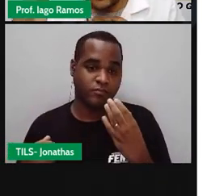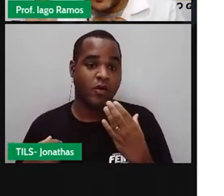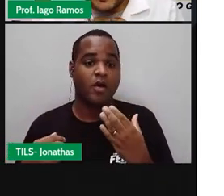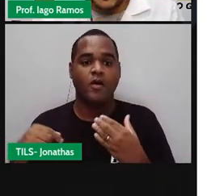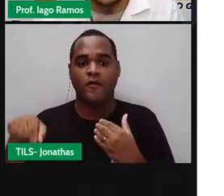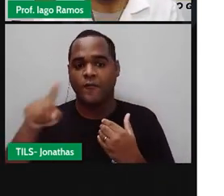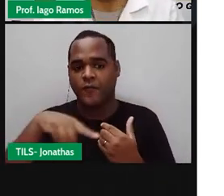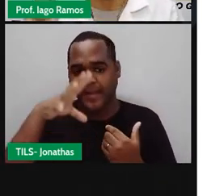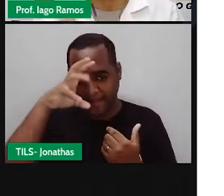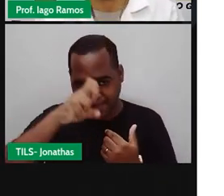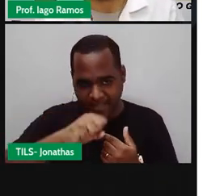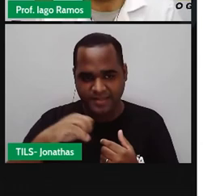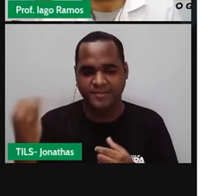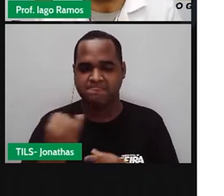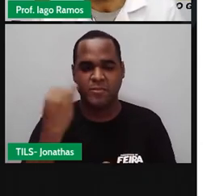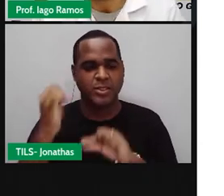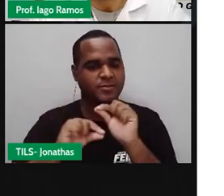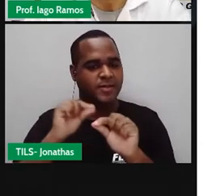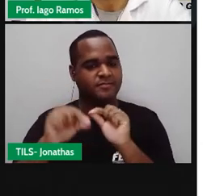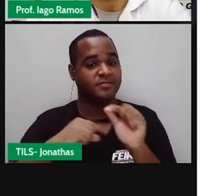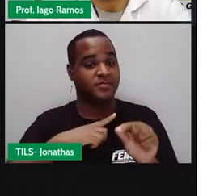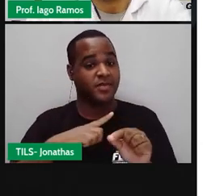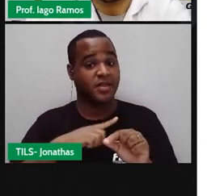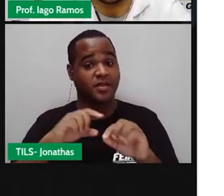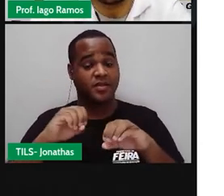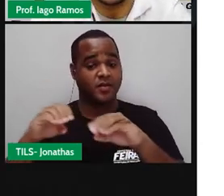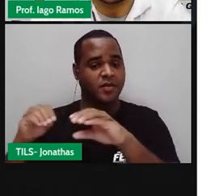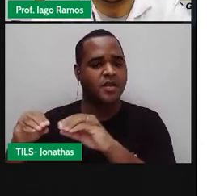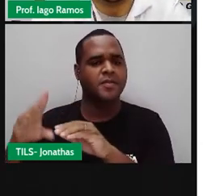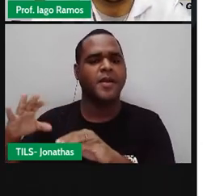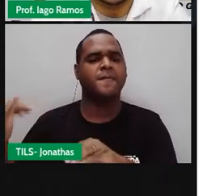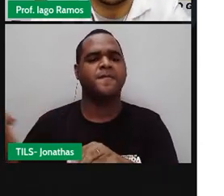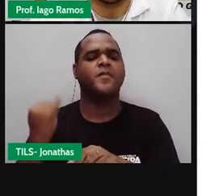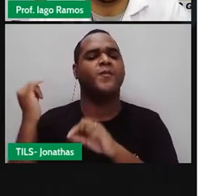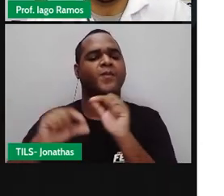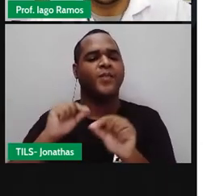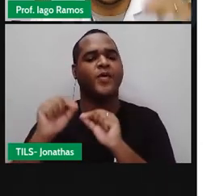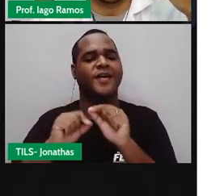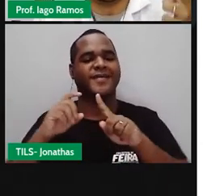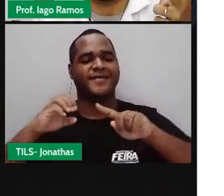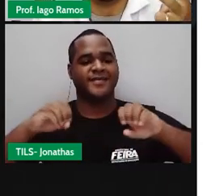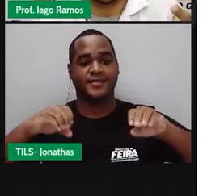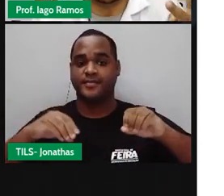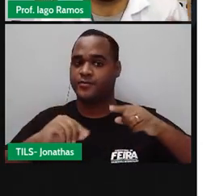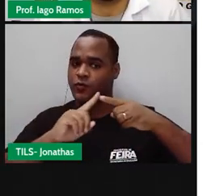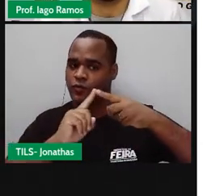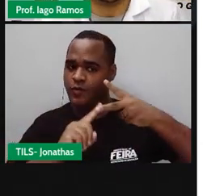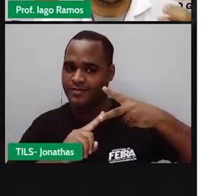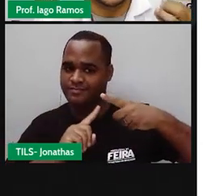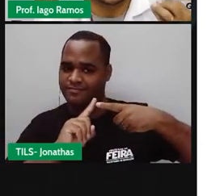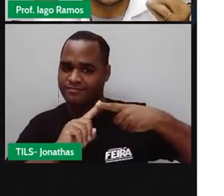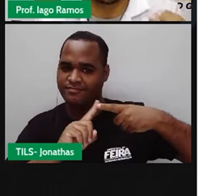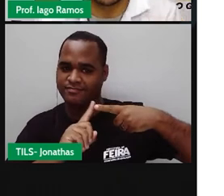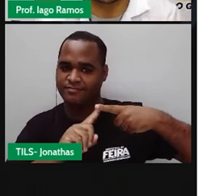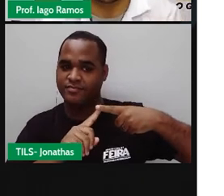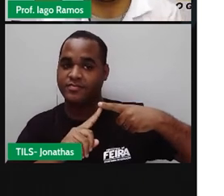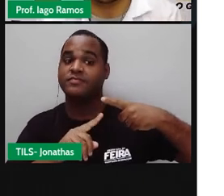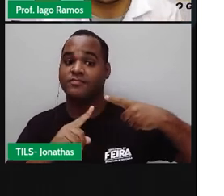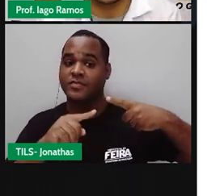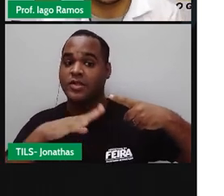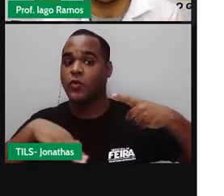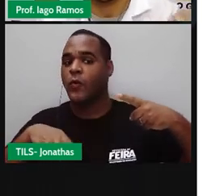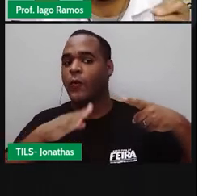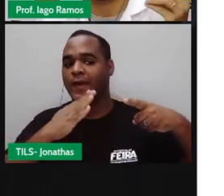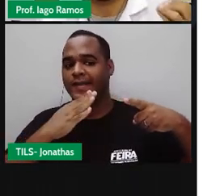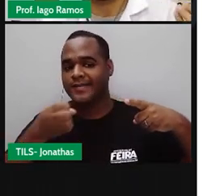aprendeu coisas importantes nessa aula. E o que é que foi importante nessa aula? Duas coisas. Primeiro, a gente passa a